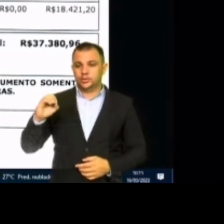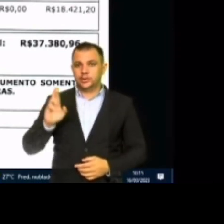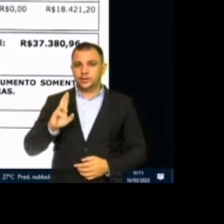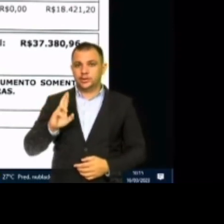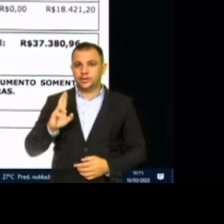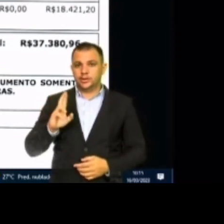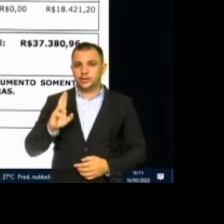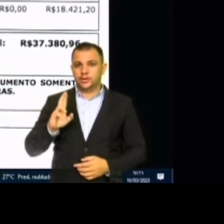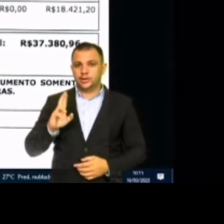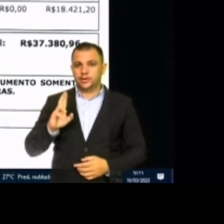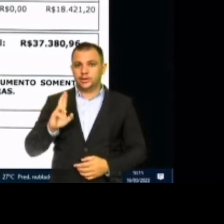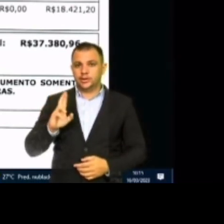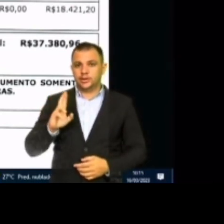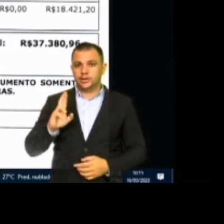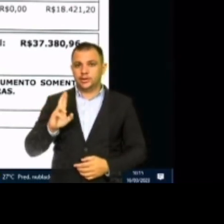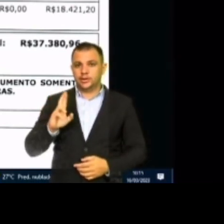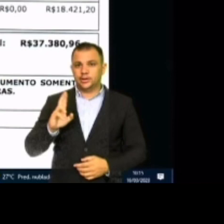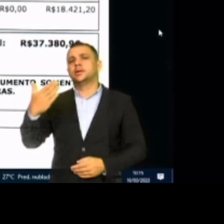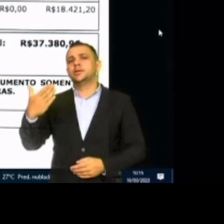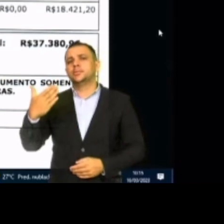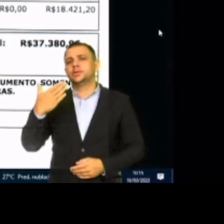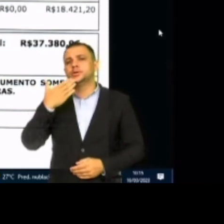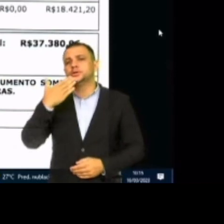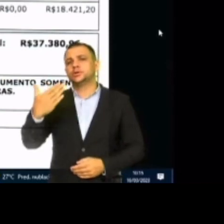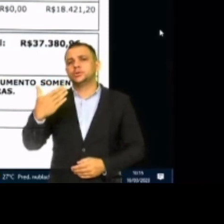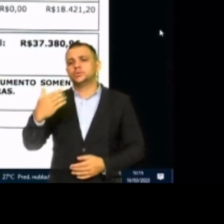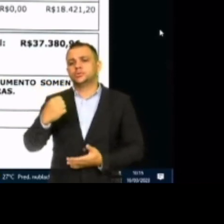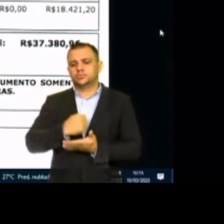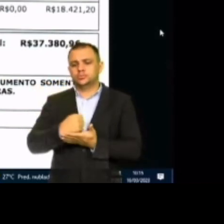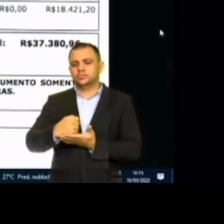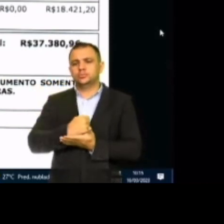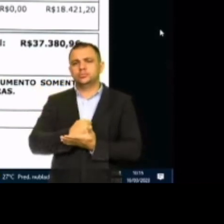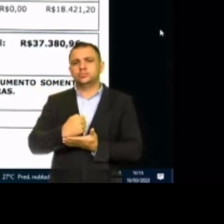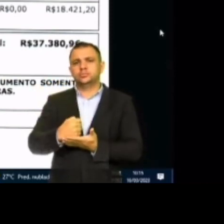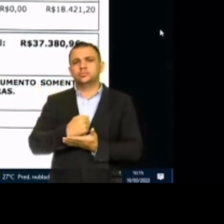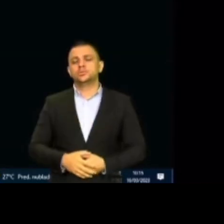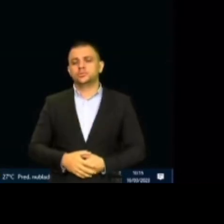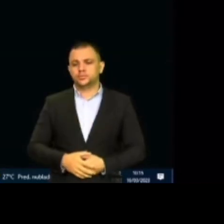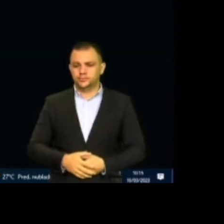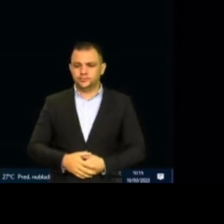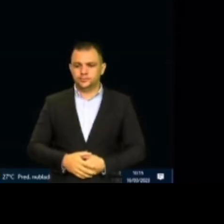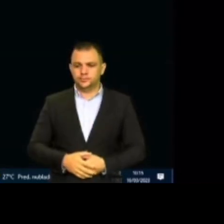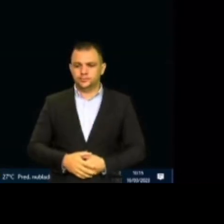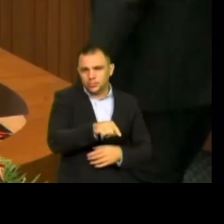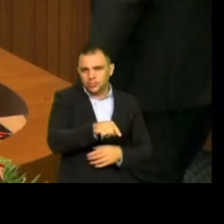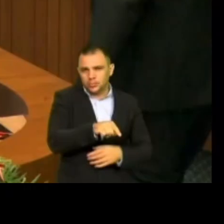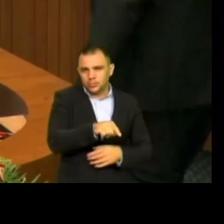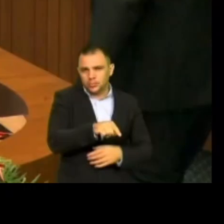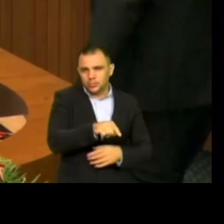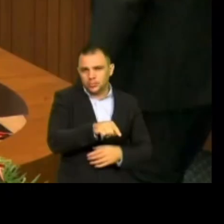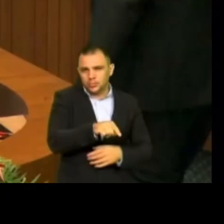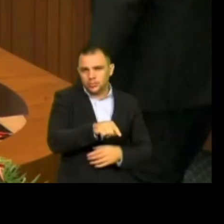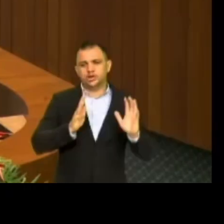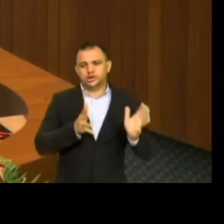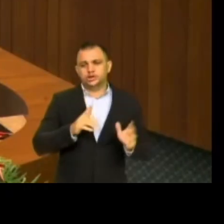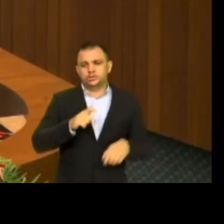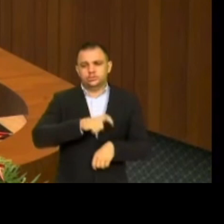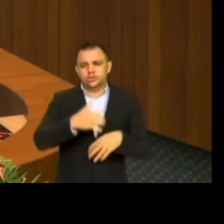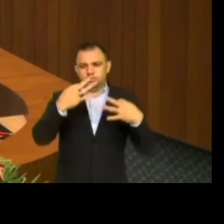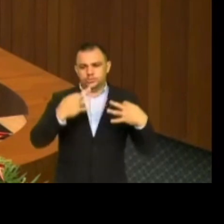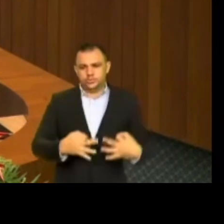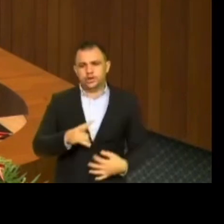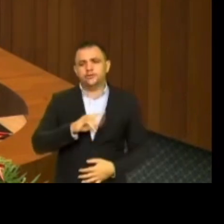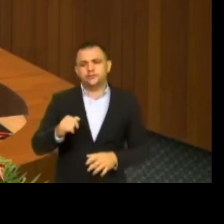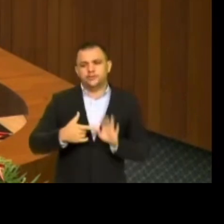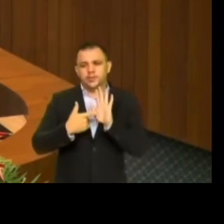Sabe quanto que ele pediu para fazer o loteamento, esse registro? E eu acho que isso é caso dessa